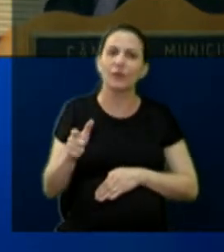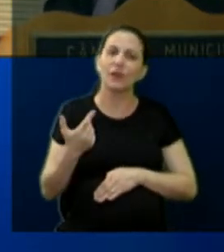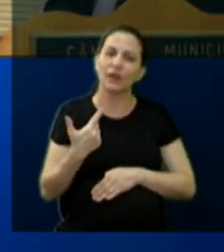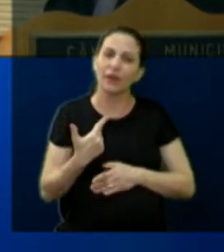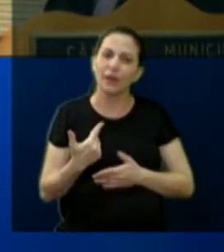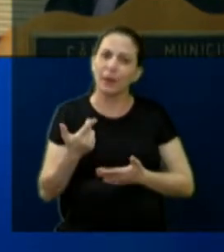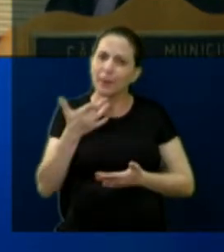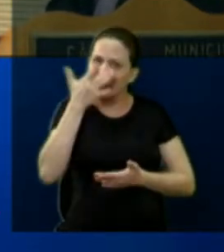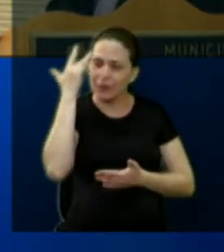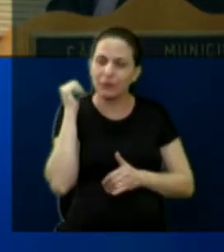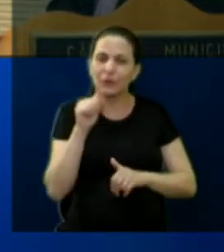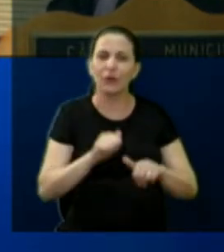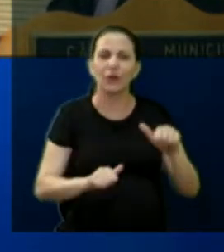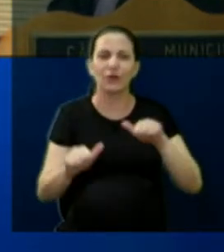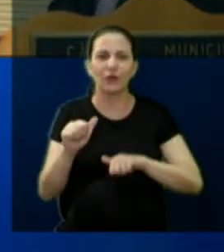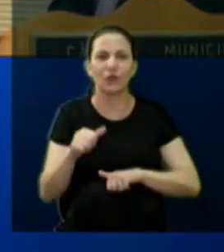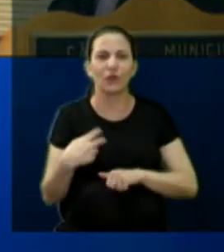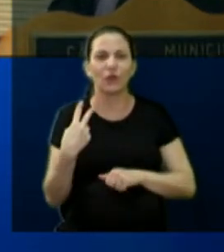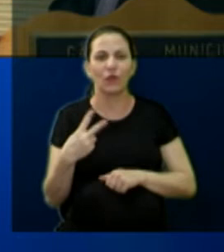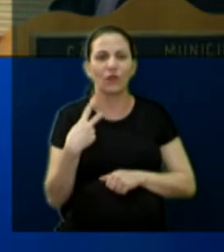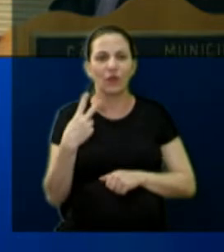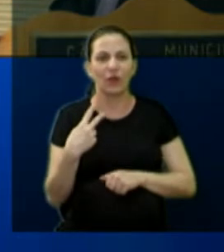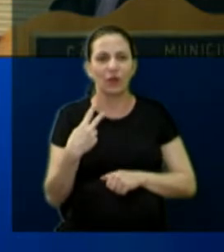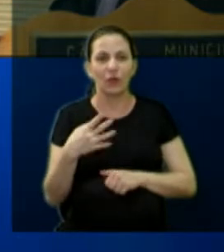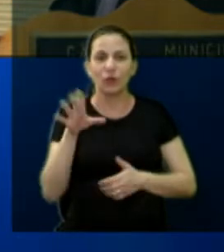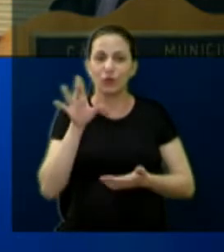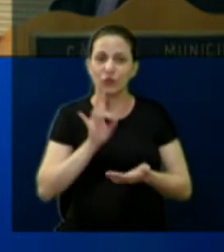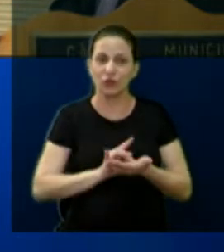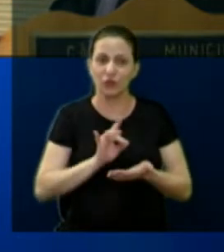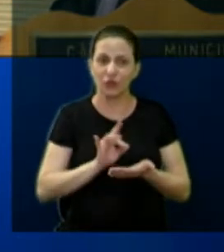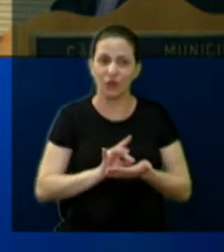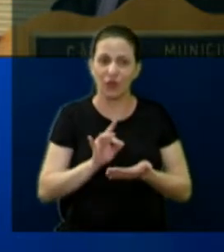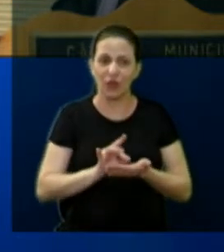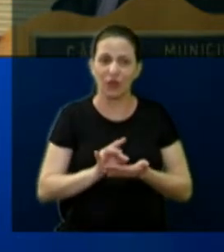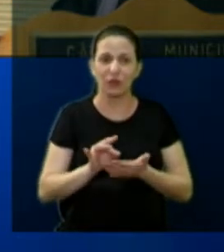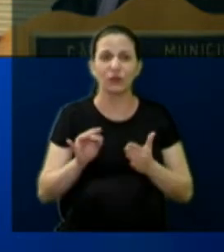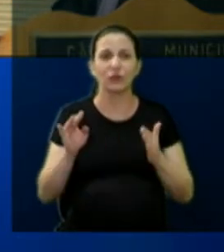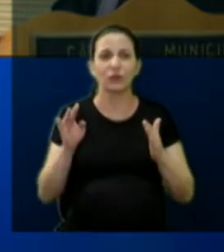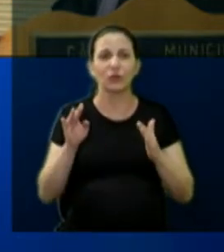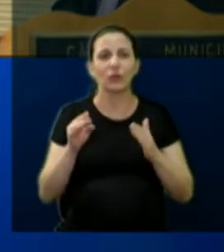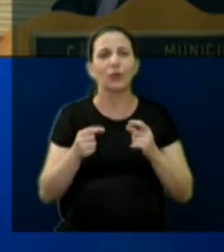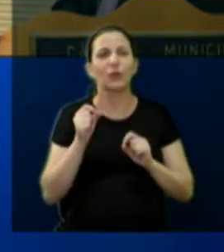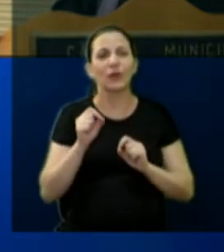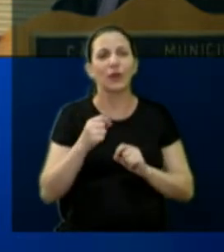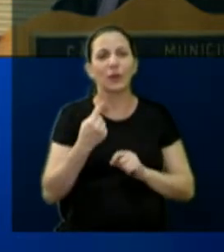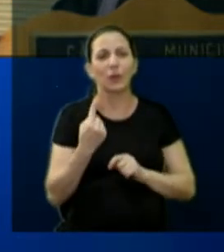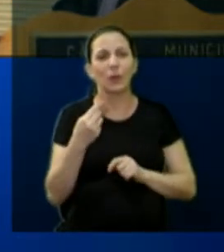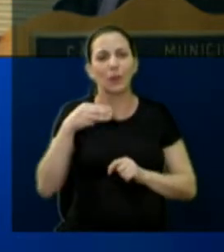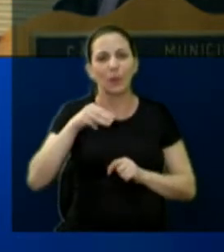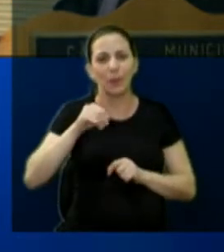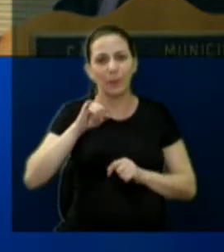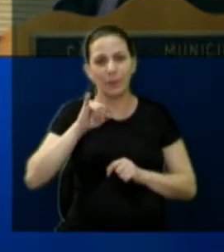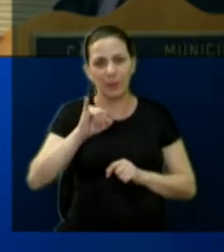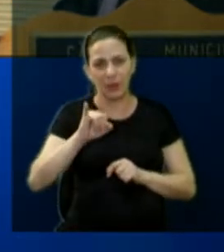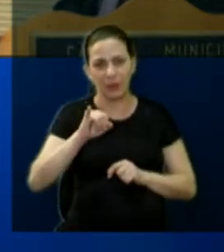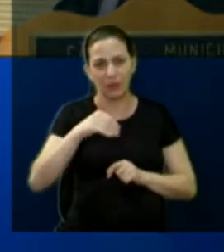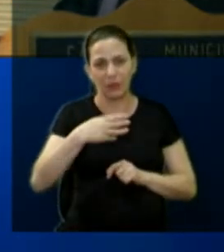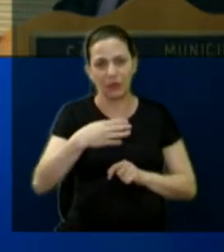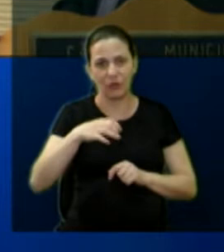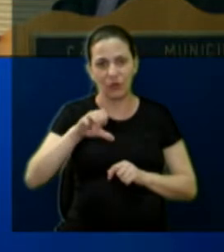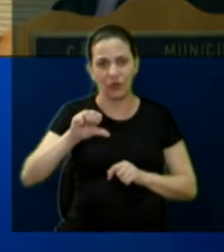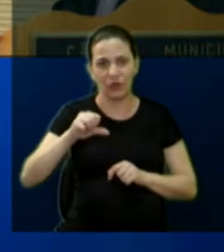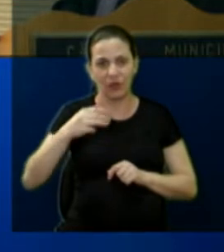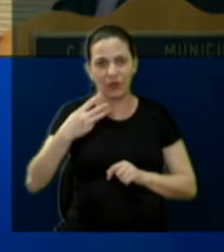valor, um valor real do imóvel em 1.393.000 reais.